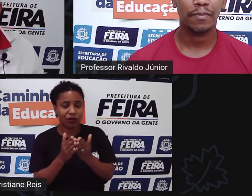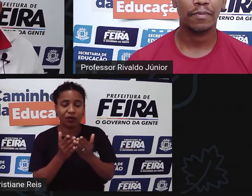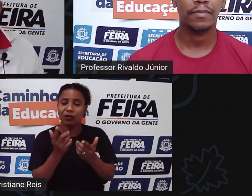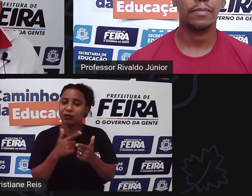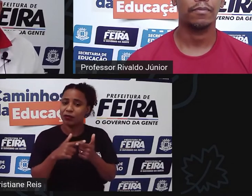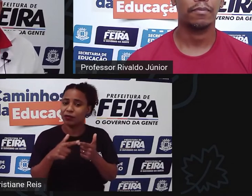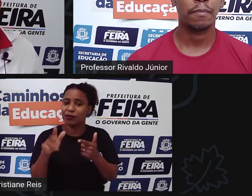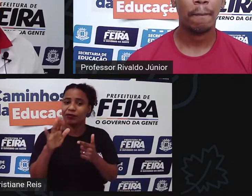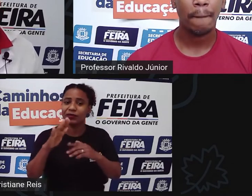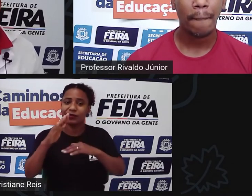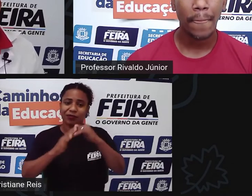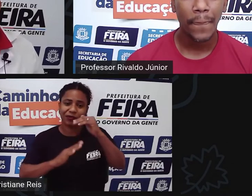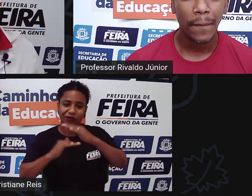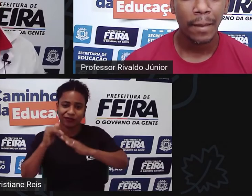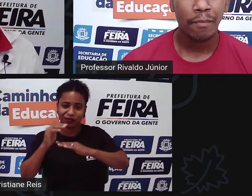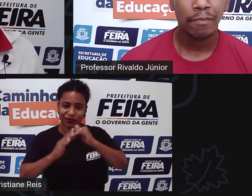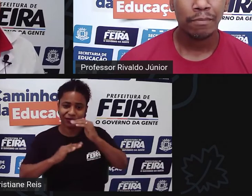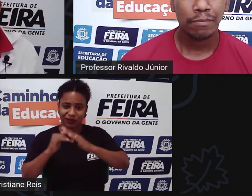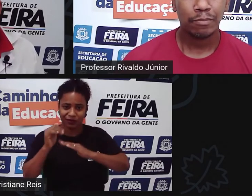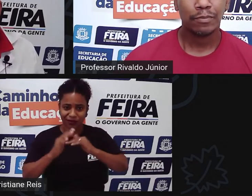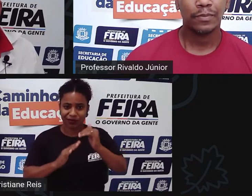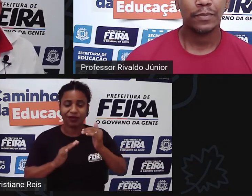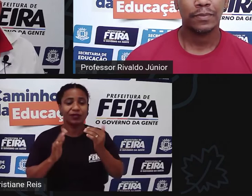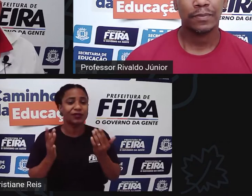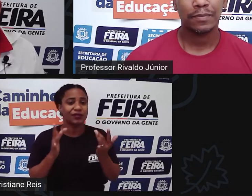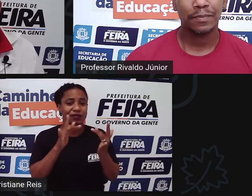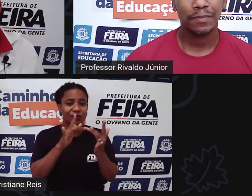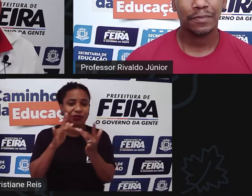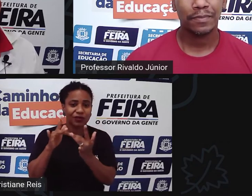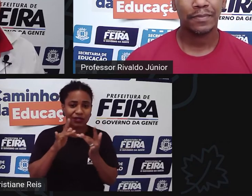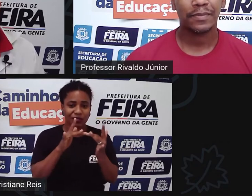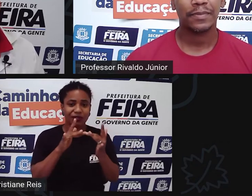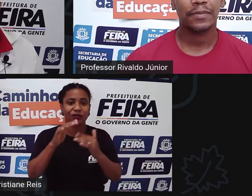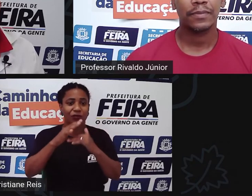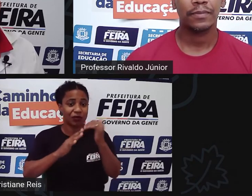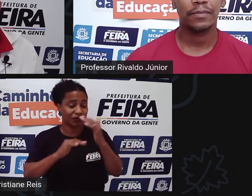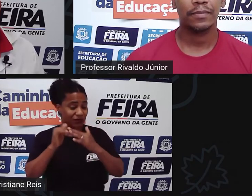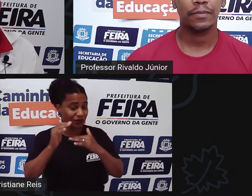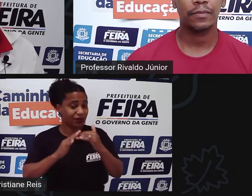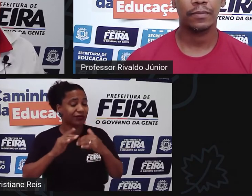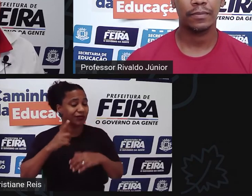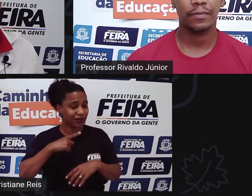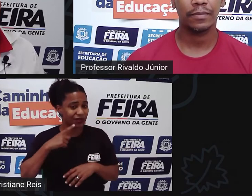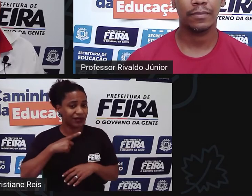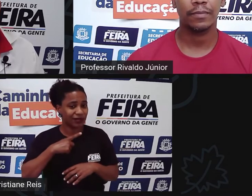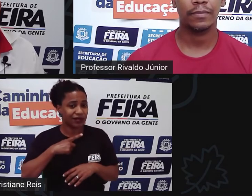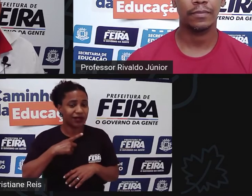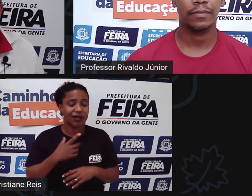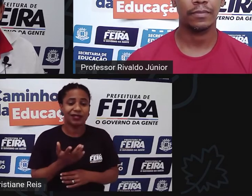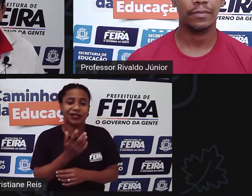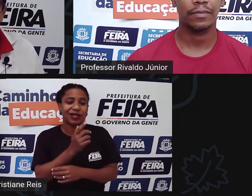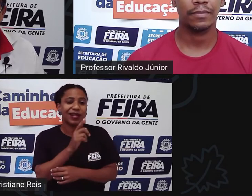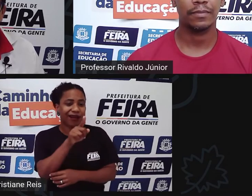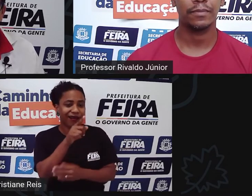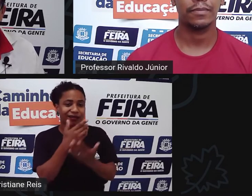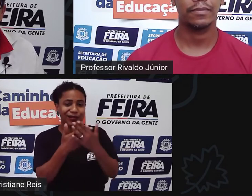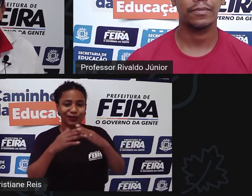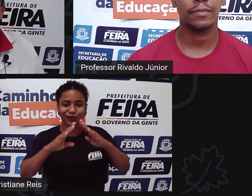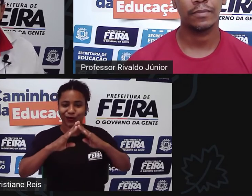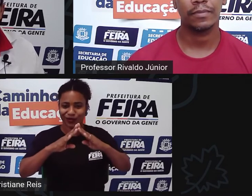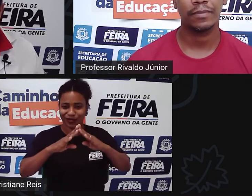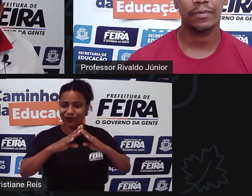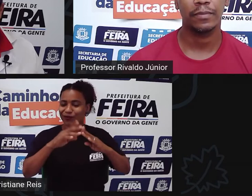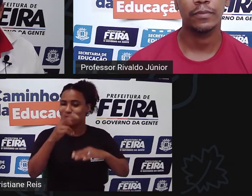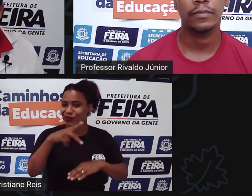um profissional a gente tem contato com esse profissional na escola eu acho que muitas vezes o aluno ele não aproveita esse momento